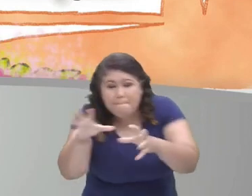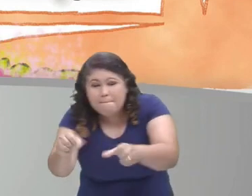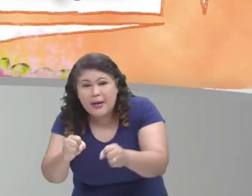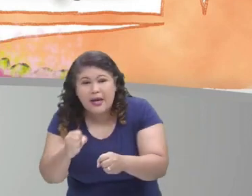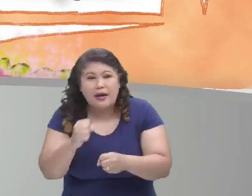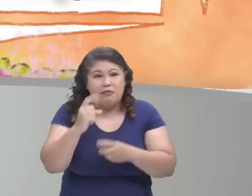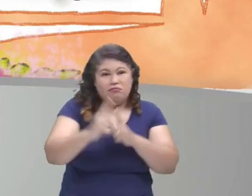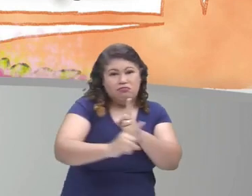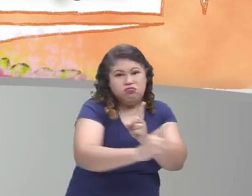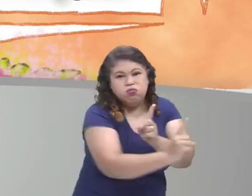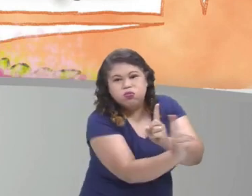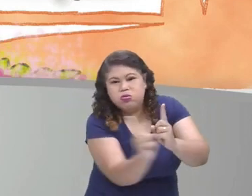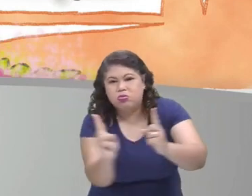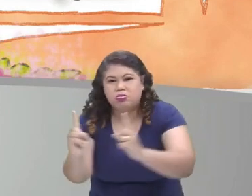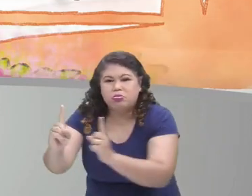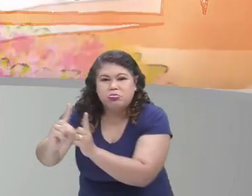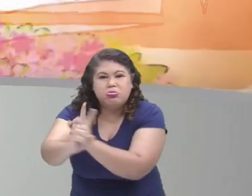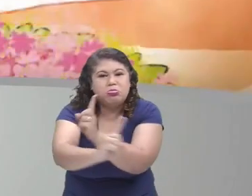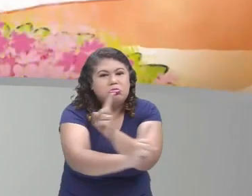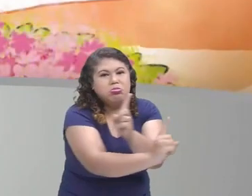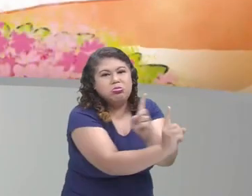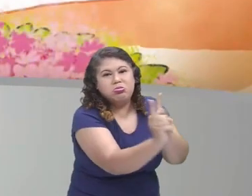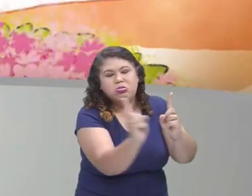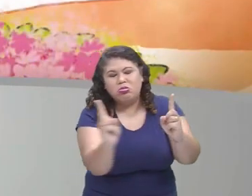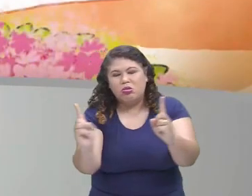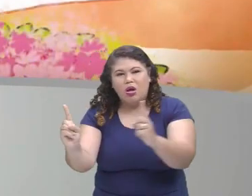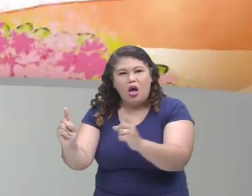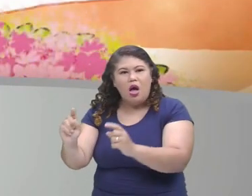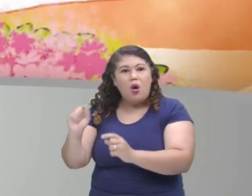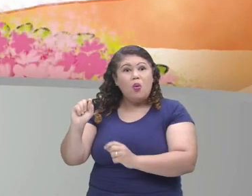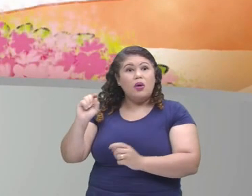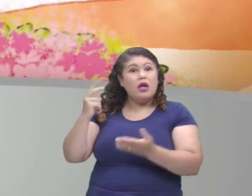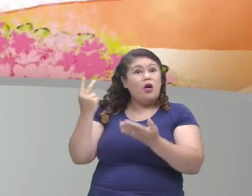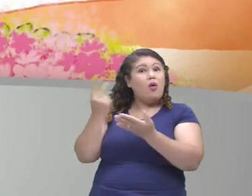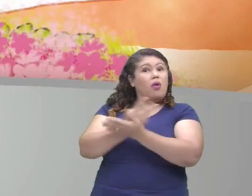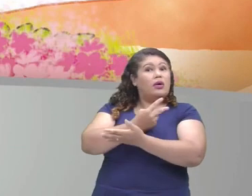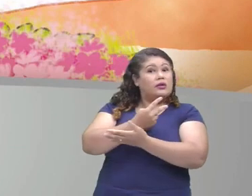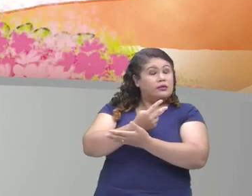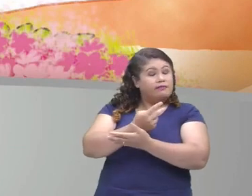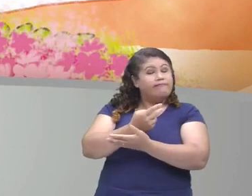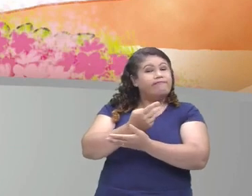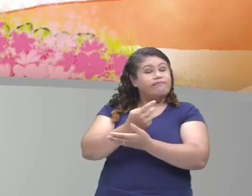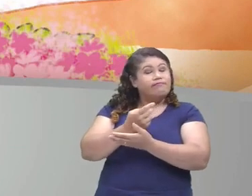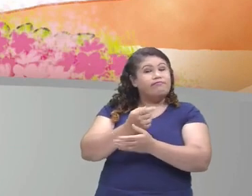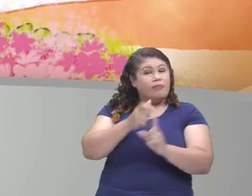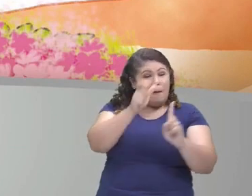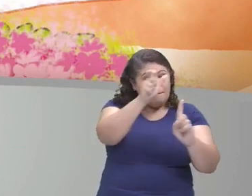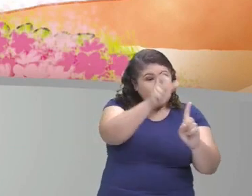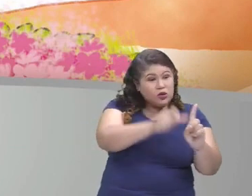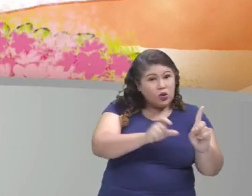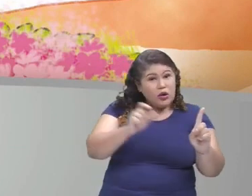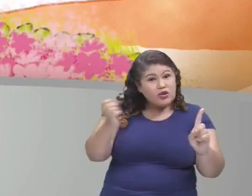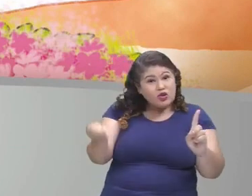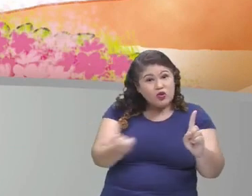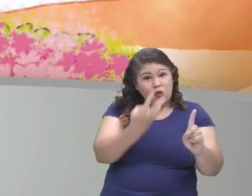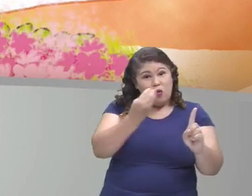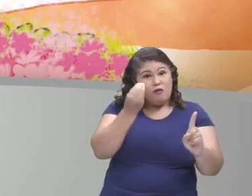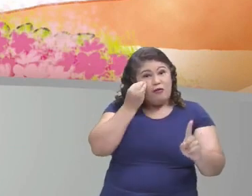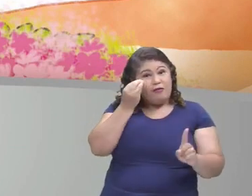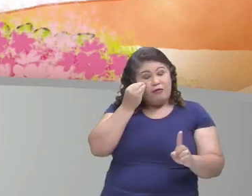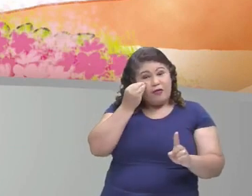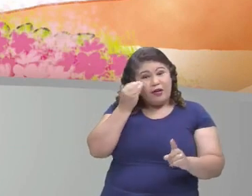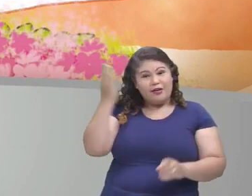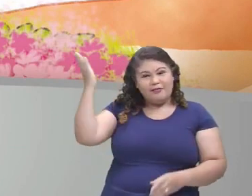floresta. E foi então que um personagem muito importante apareceu na nossa história. Que foi o quê?